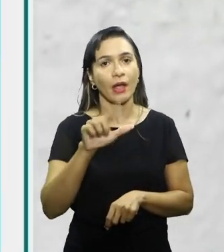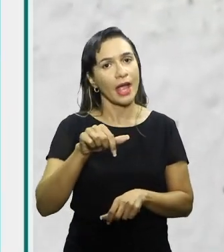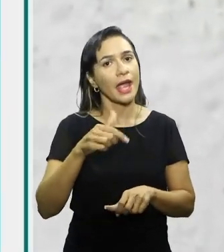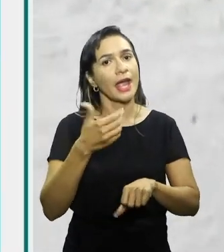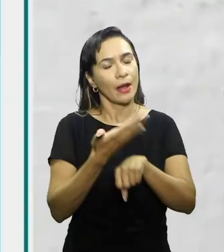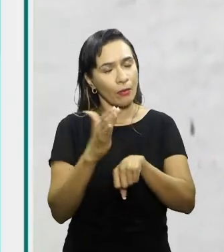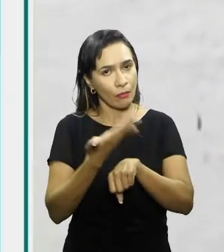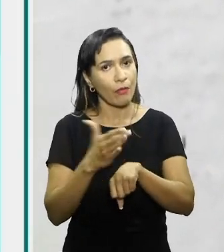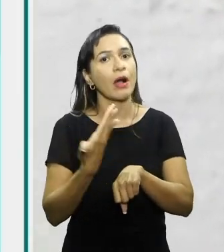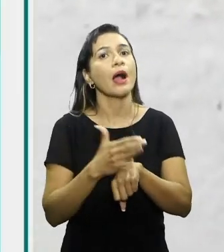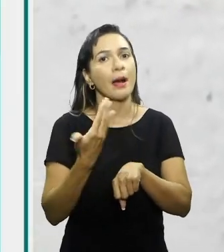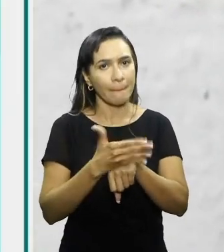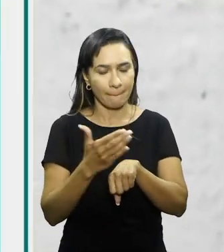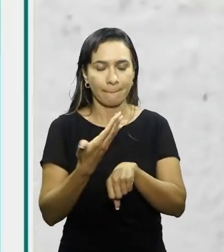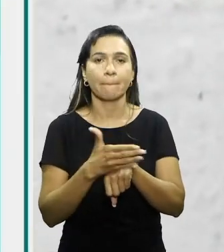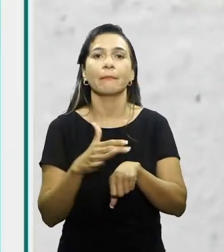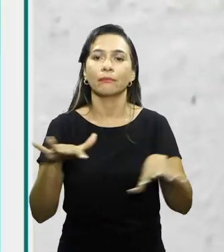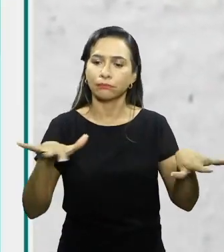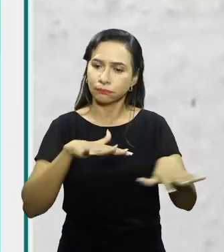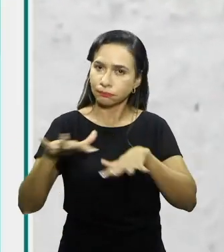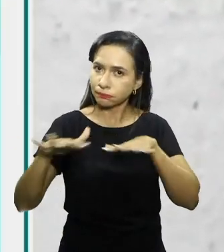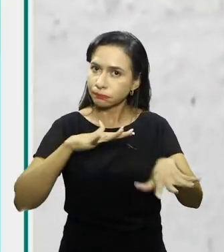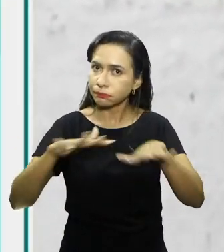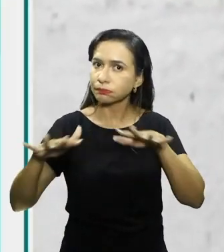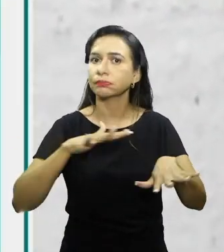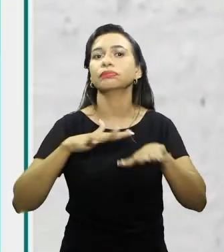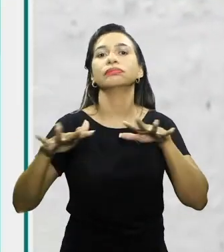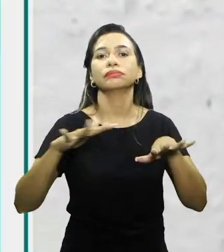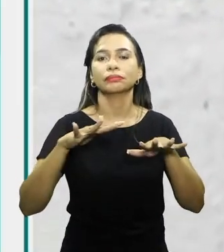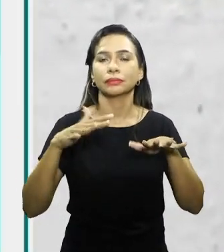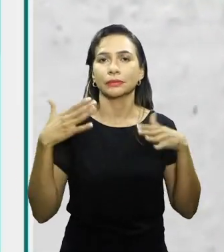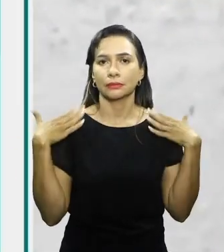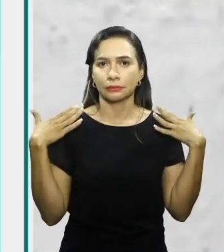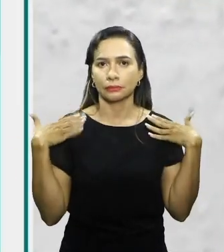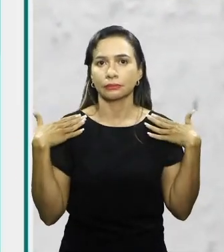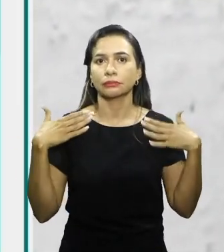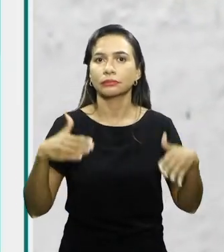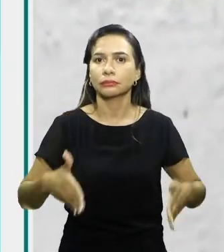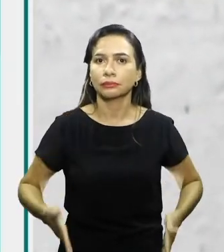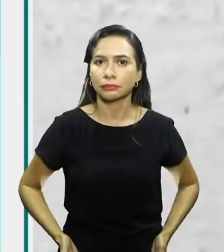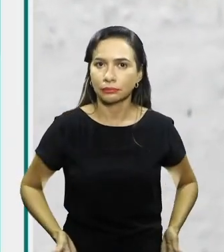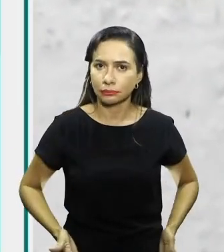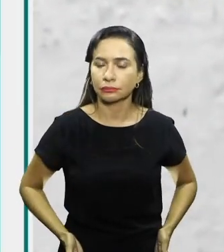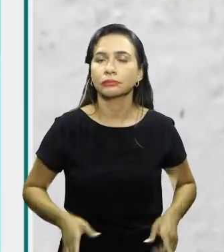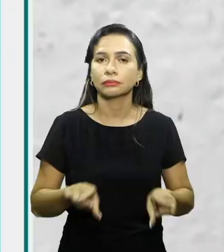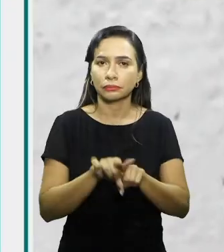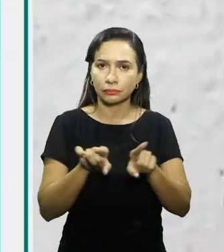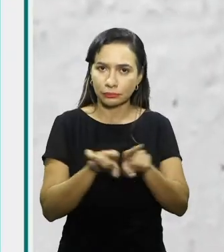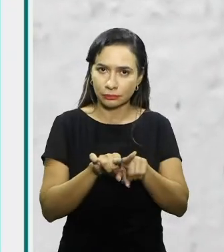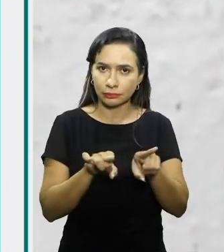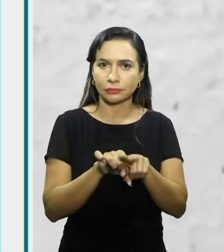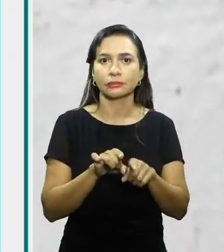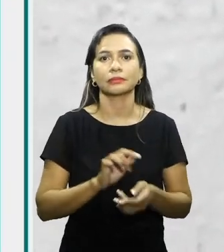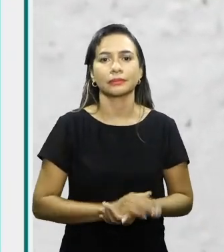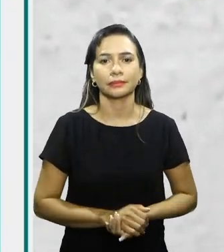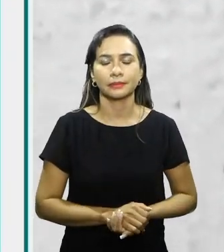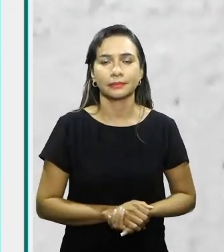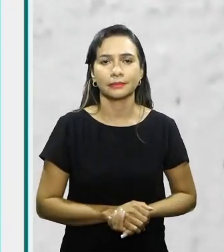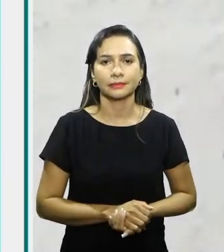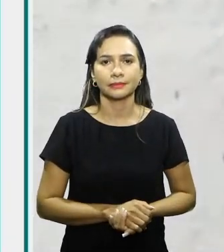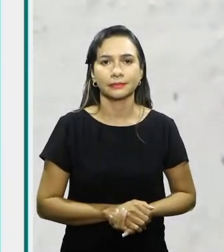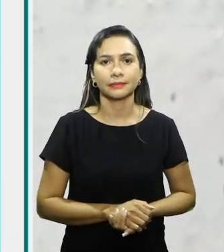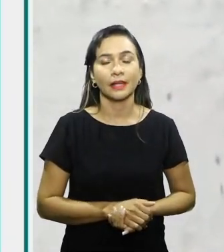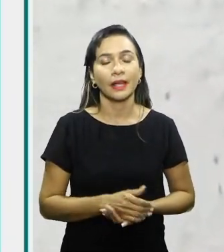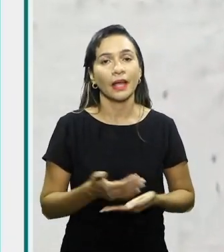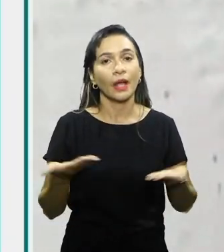trabalhando simultaneamente os membros superiores, os braços, e os membros inferiores, as pernas, certo?